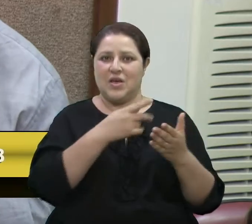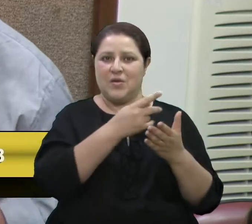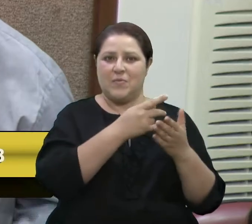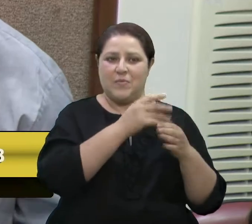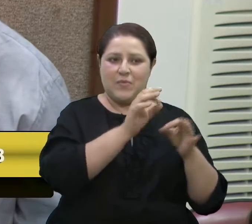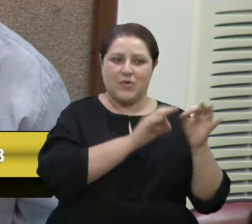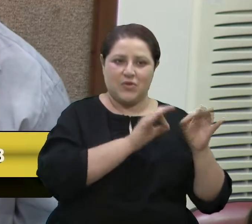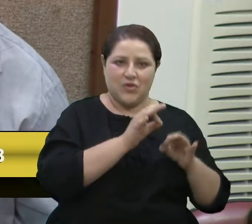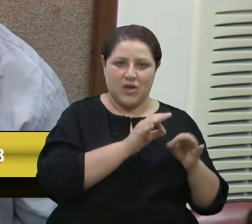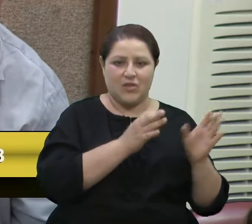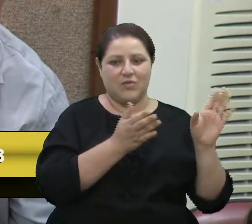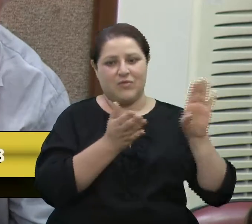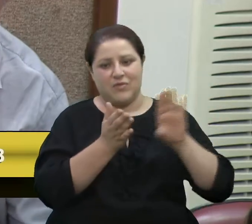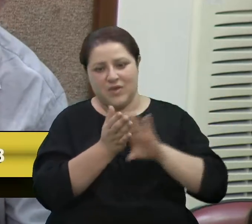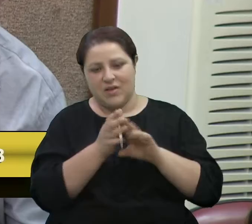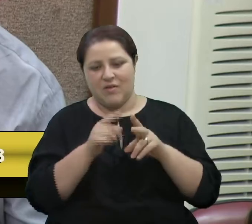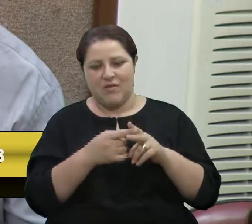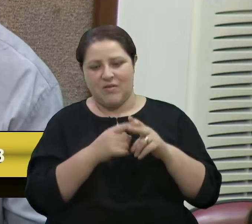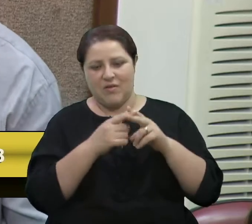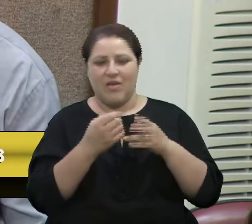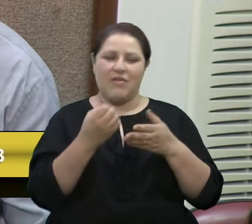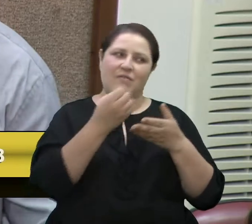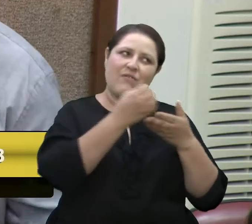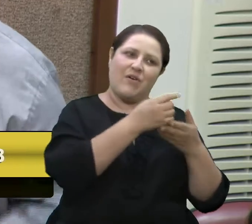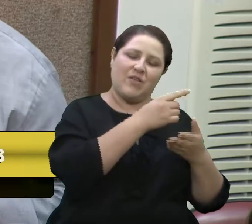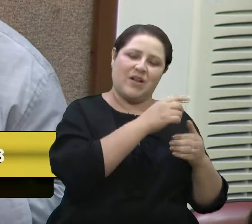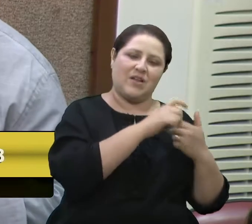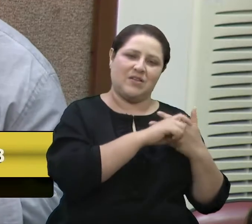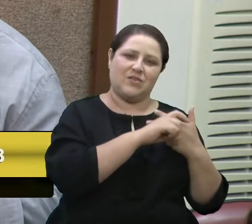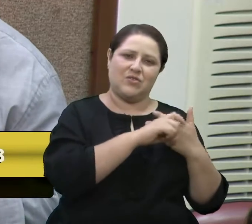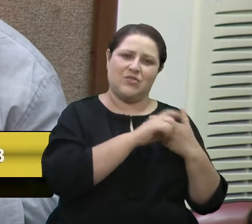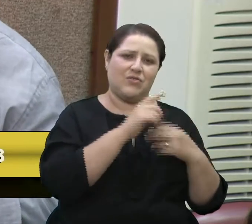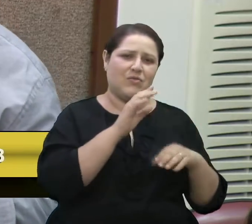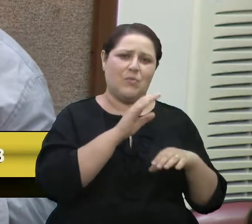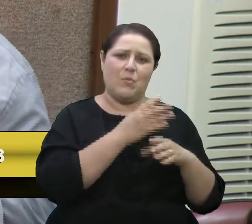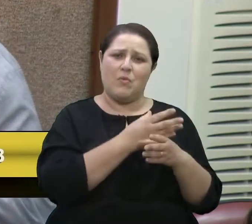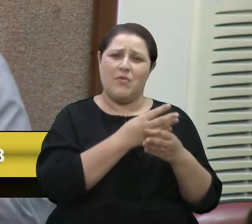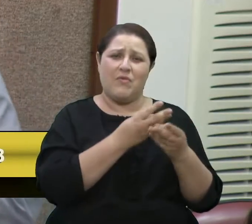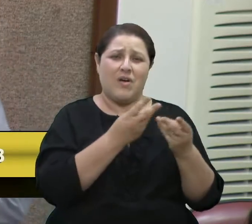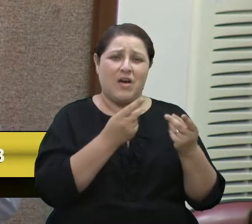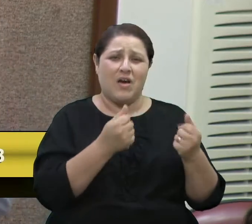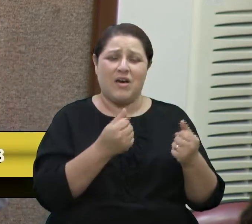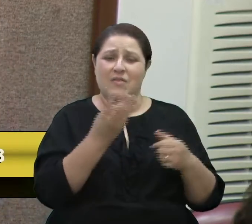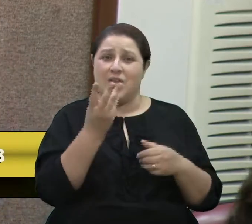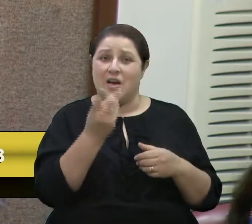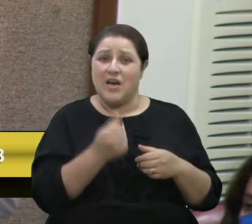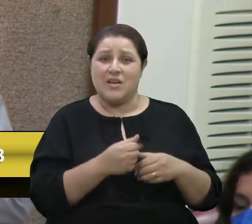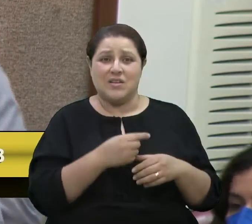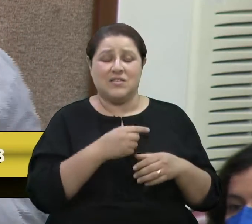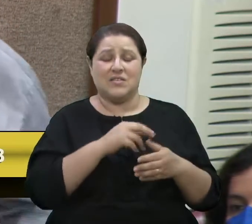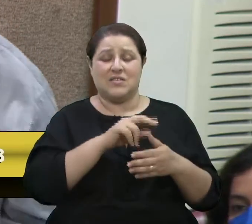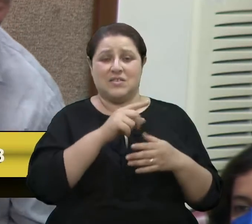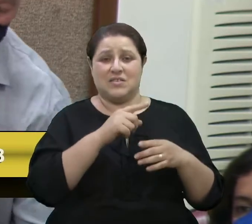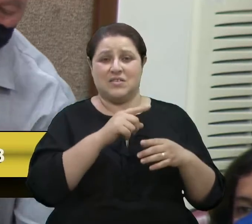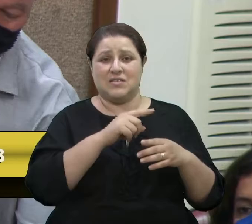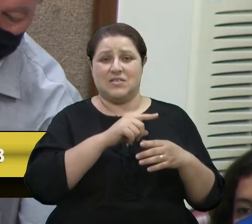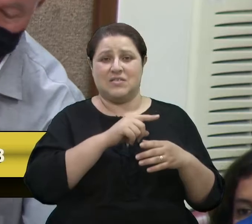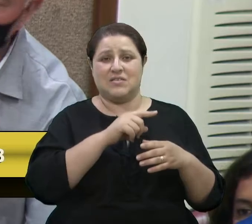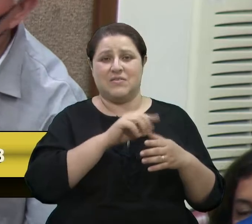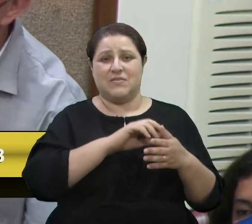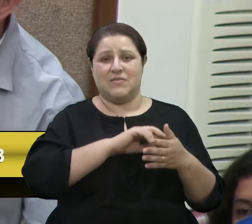Executivo. E assim, mais de uma vez foi feito isso. Então, assim, a Câmara de Vereadores, eu tive a honra,